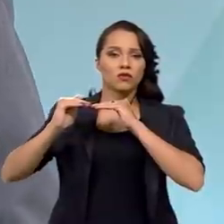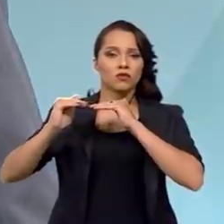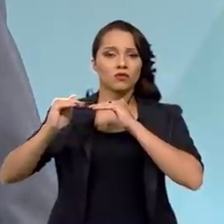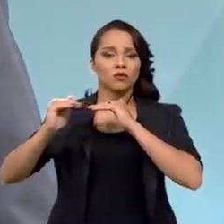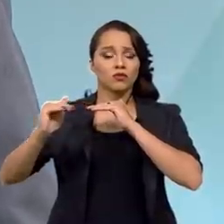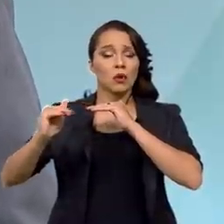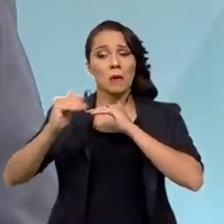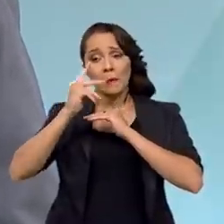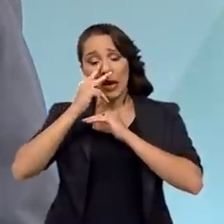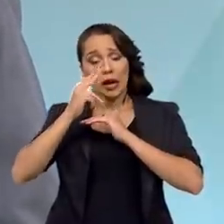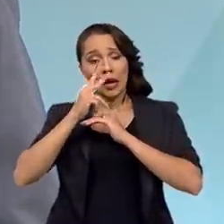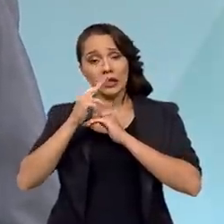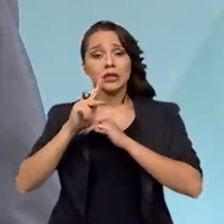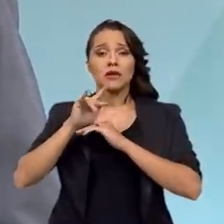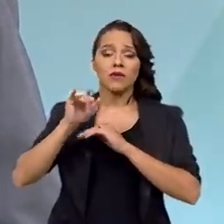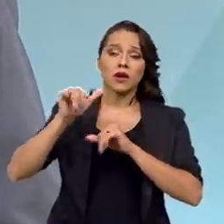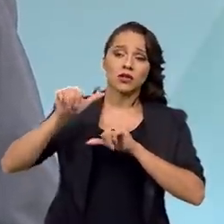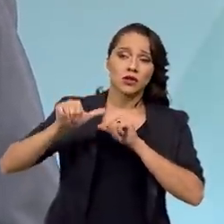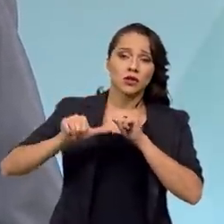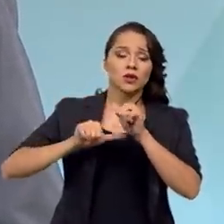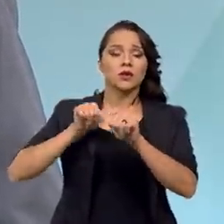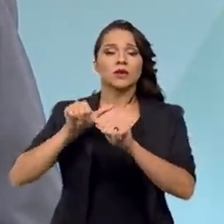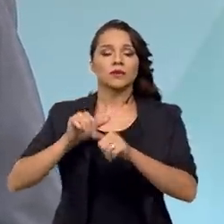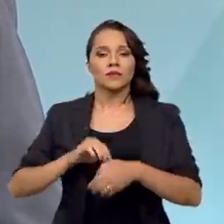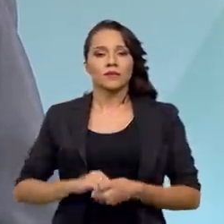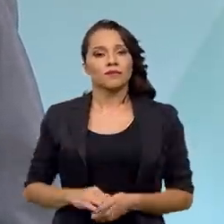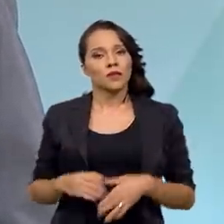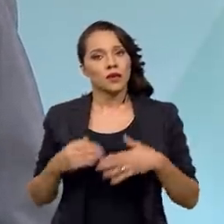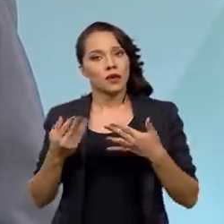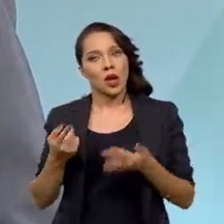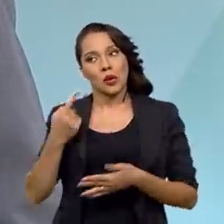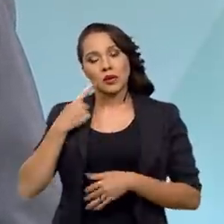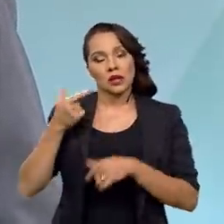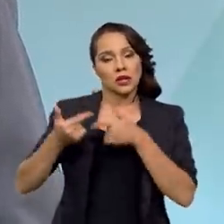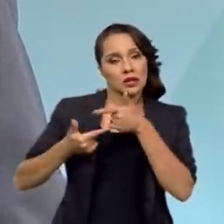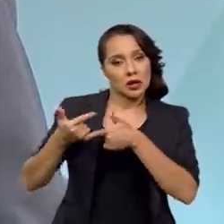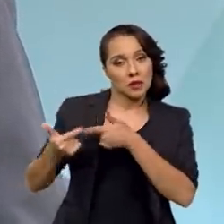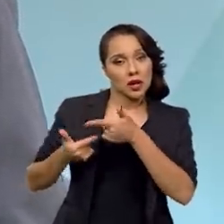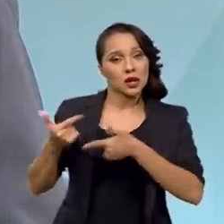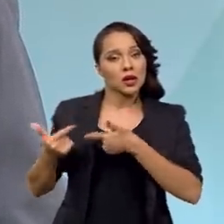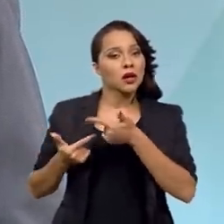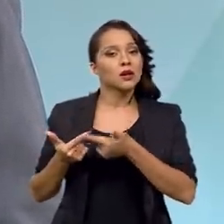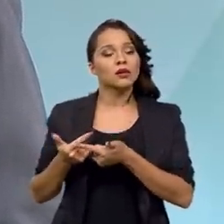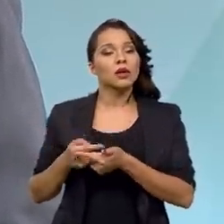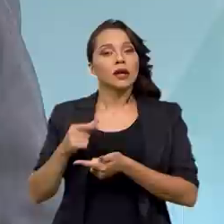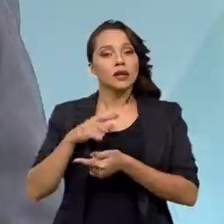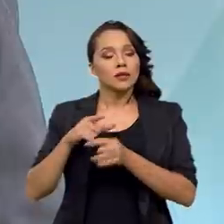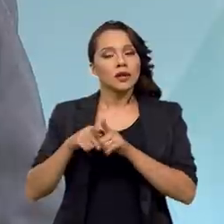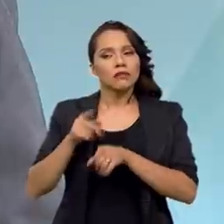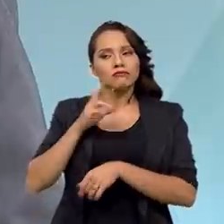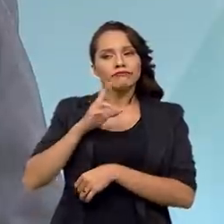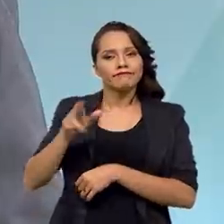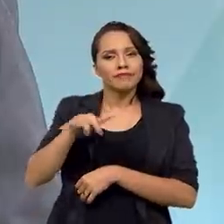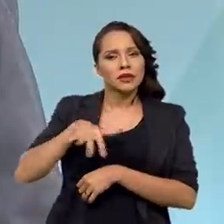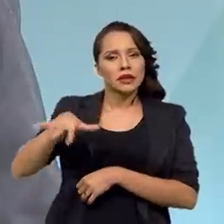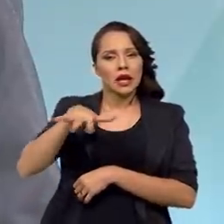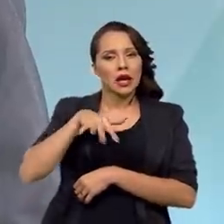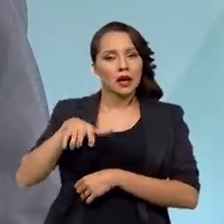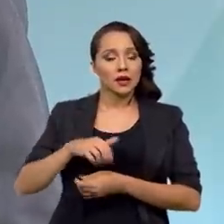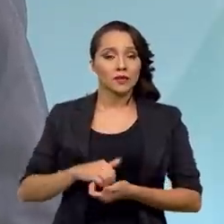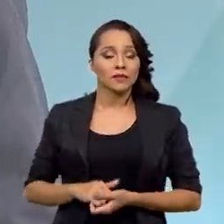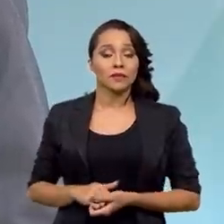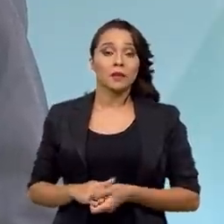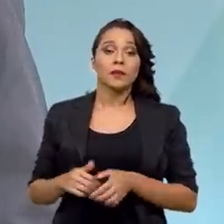convergente para as metas. Então, é isso que nós estamos trabalhando. Estamos dando a nossa resposta dentro de campo.